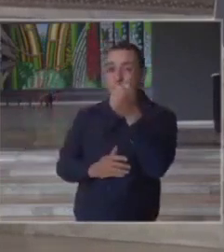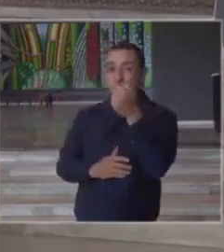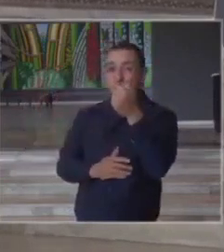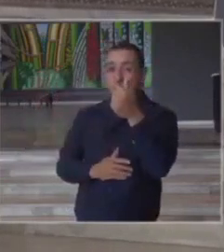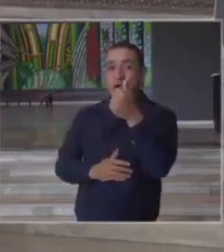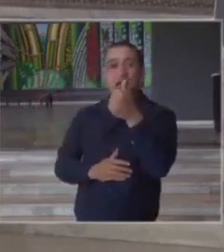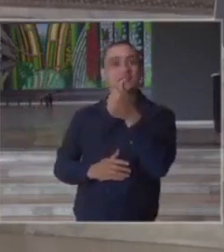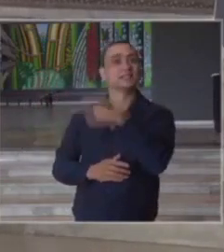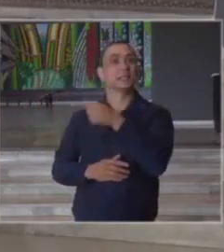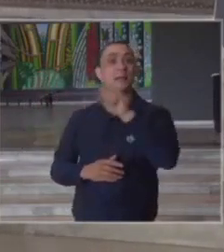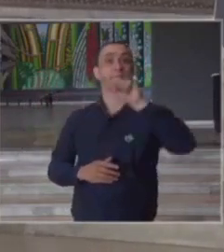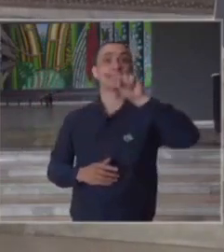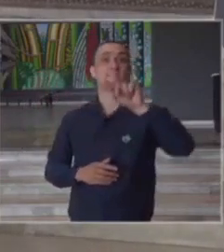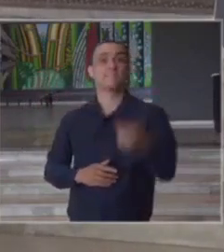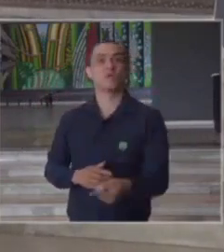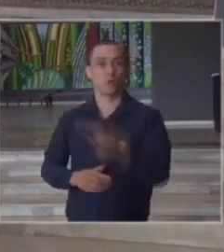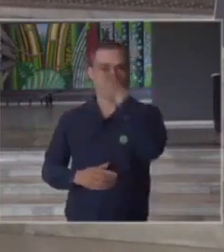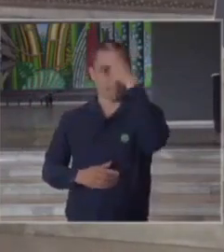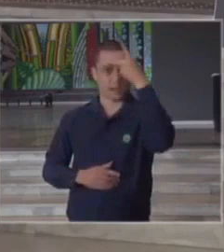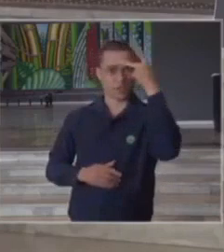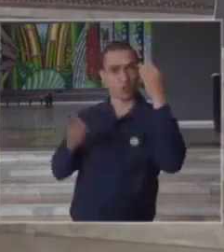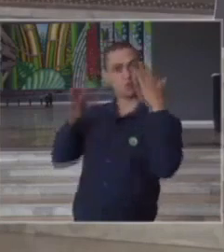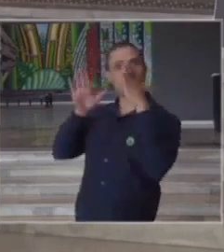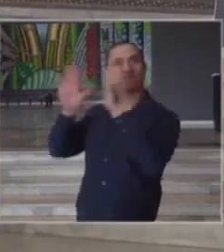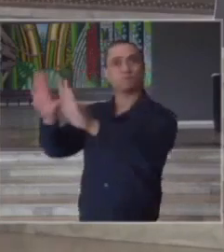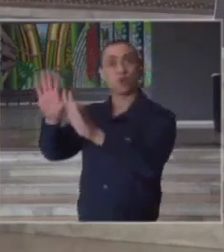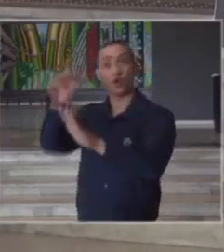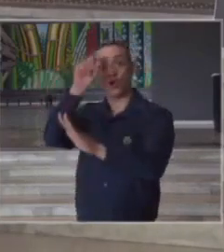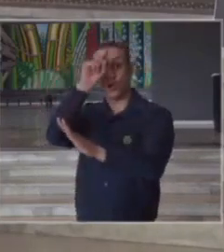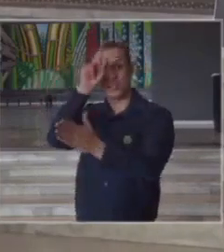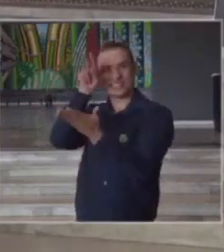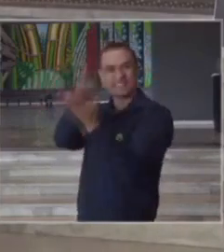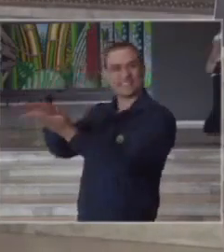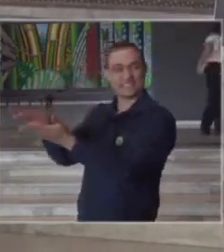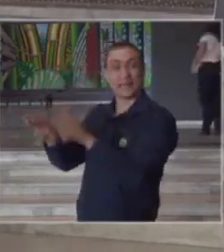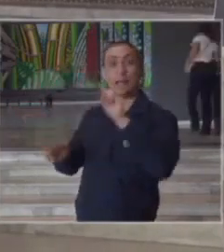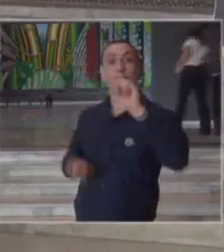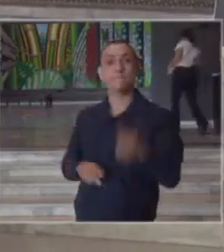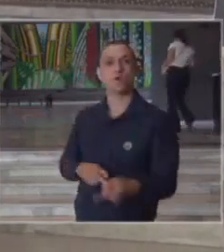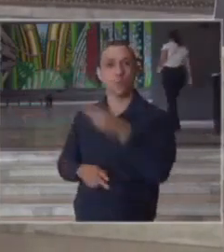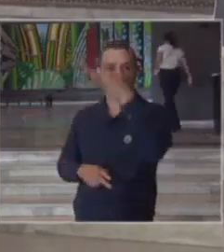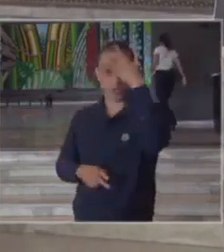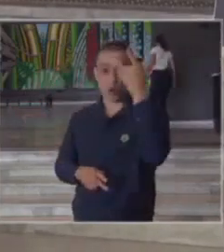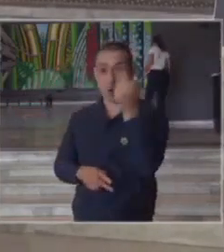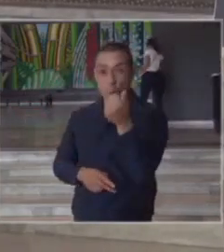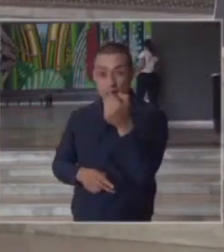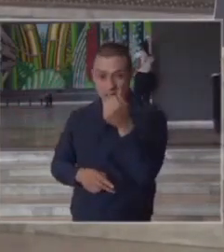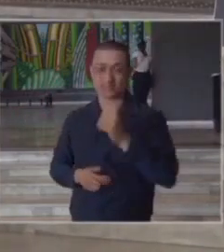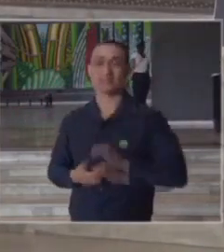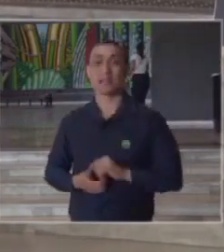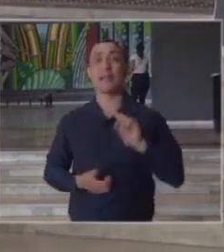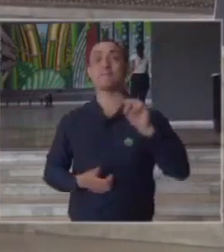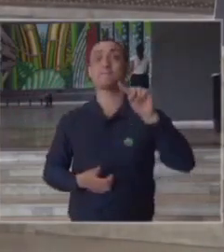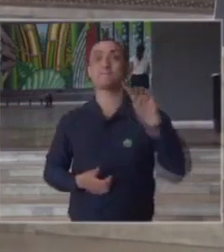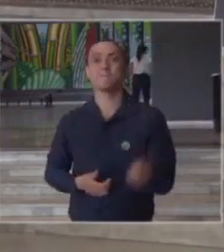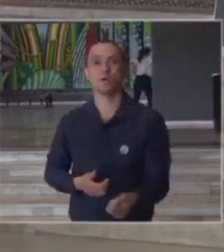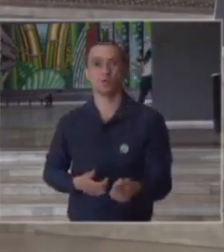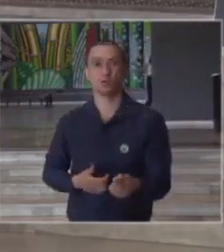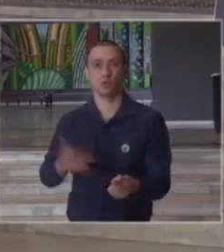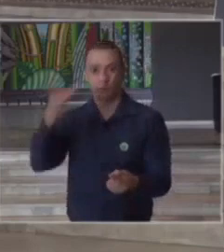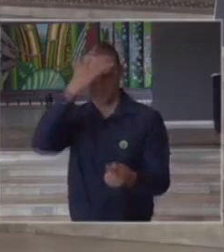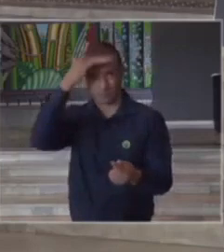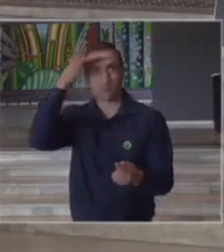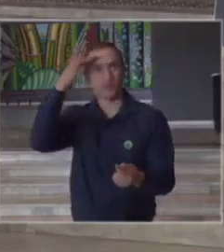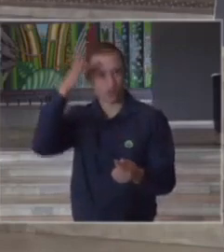de mil pacientes internados que passaram durante esse período mil pacientes